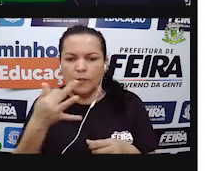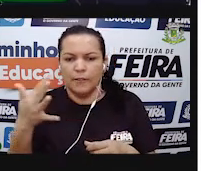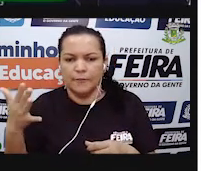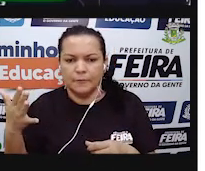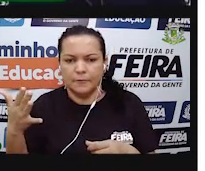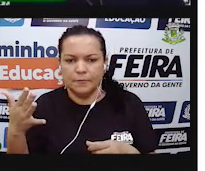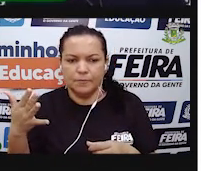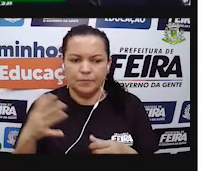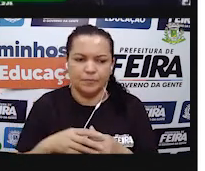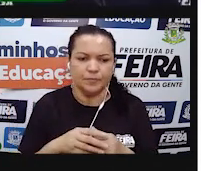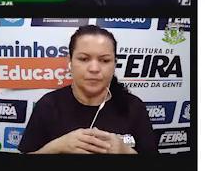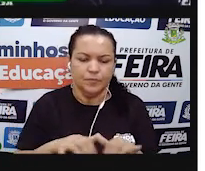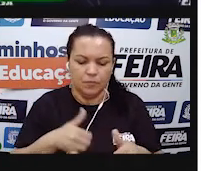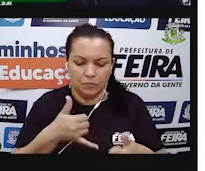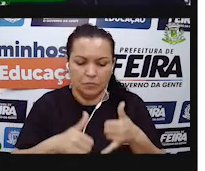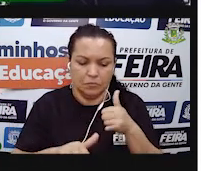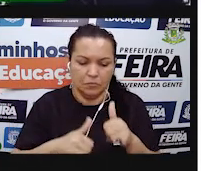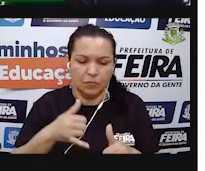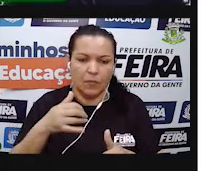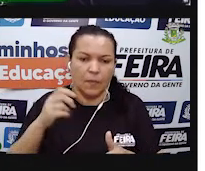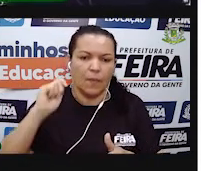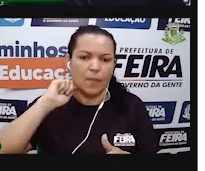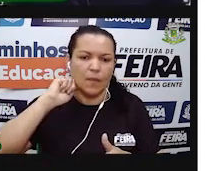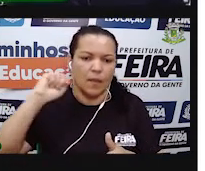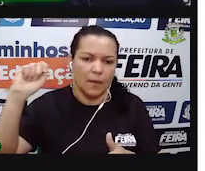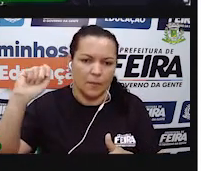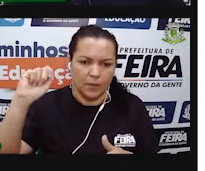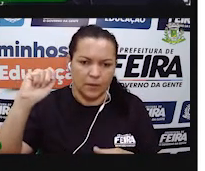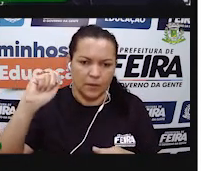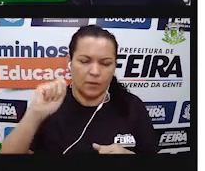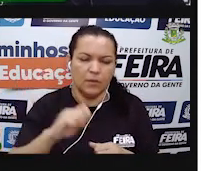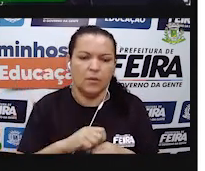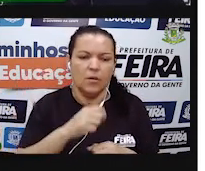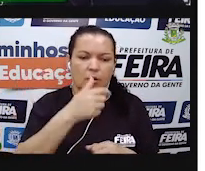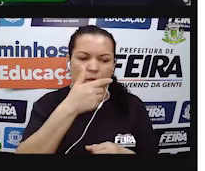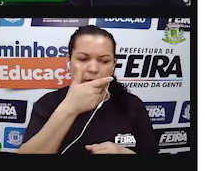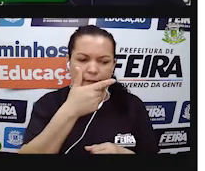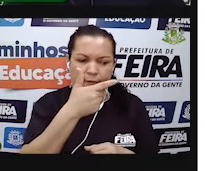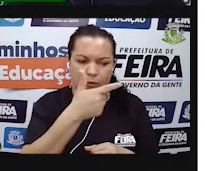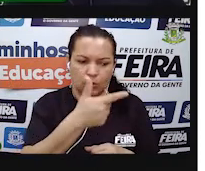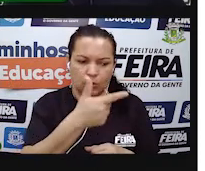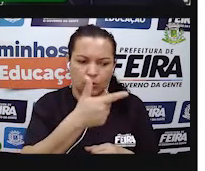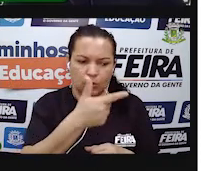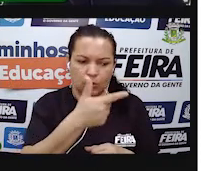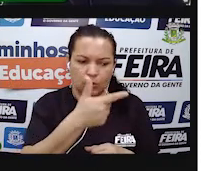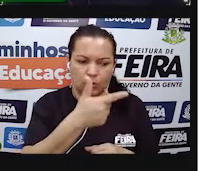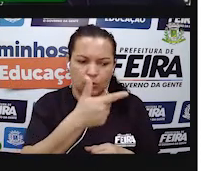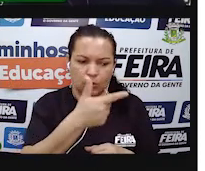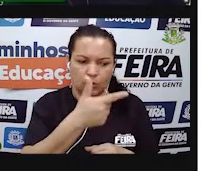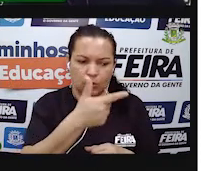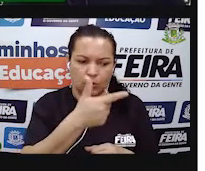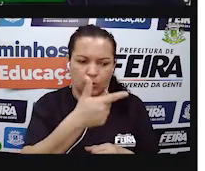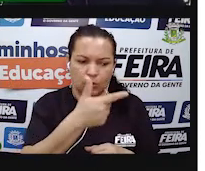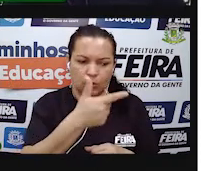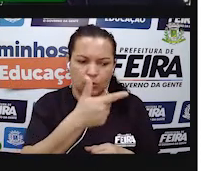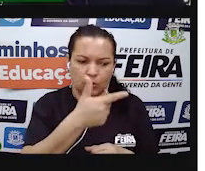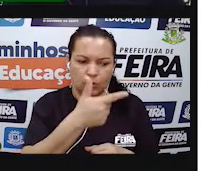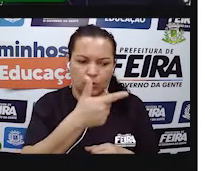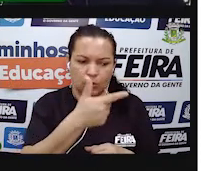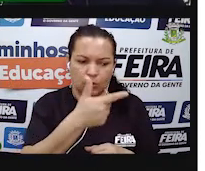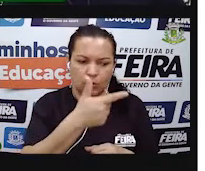consumo de energia elétrica naquele mês. E o consumo de energia elétrica em abril de 2018 foi